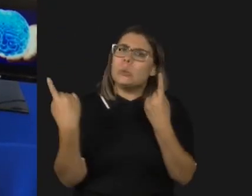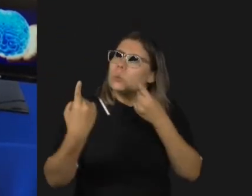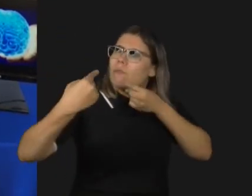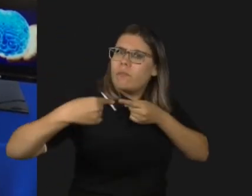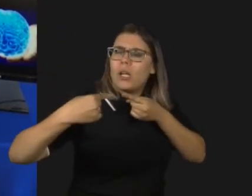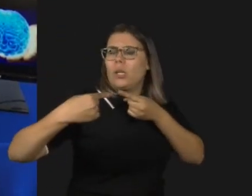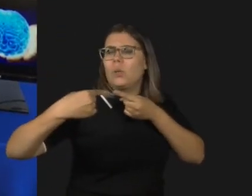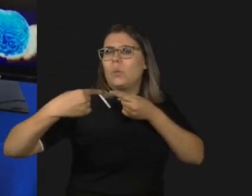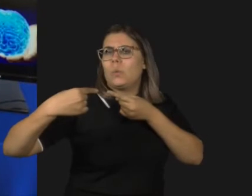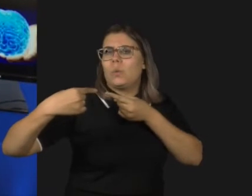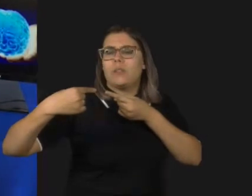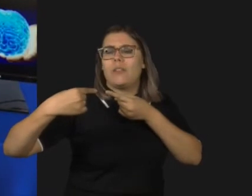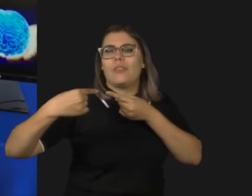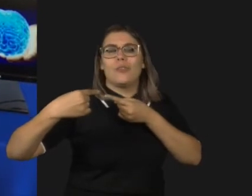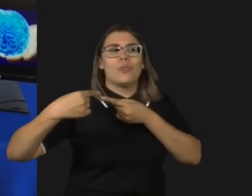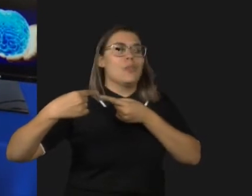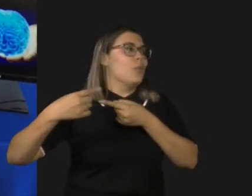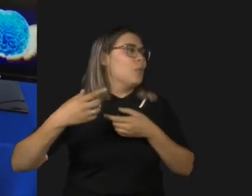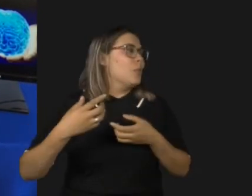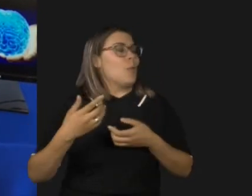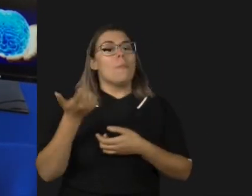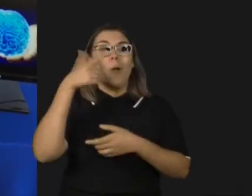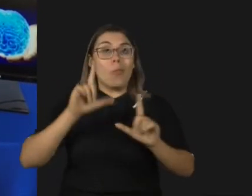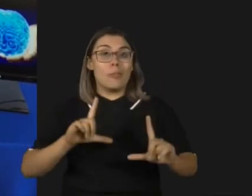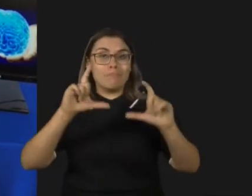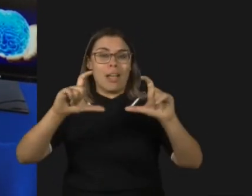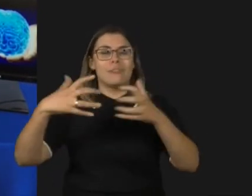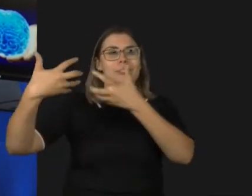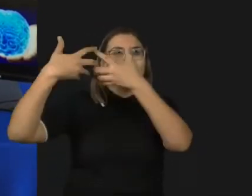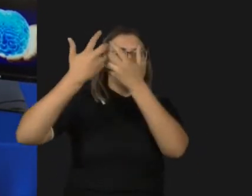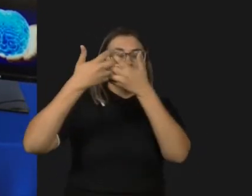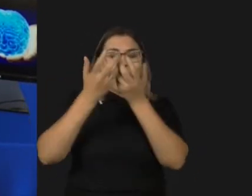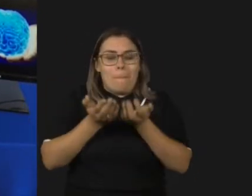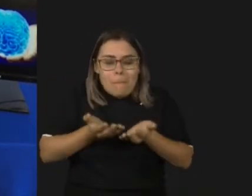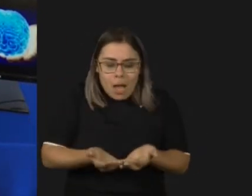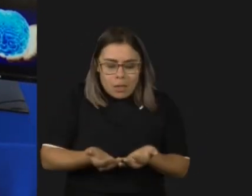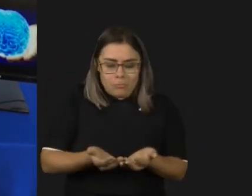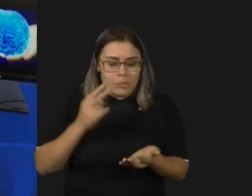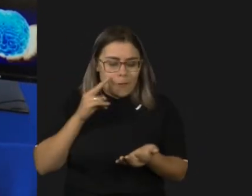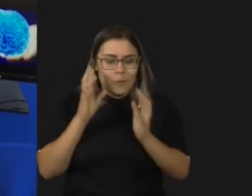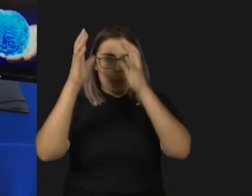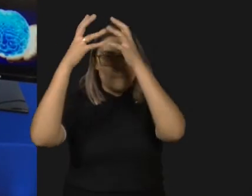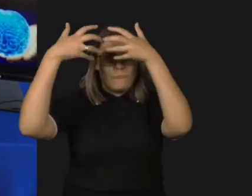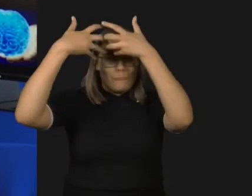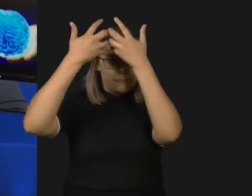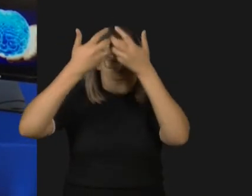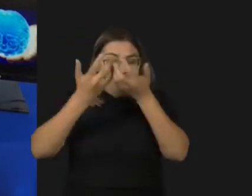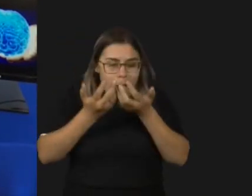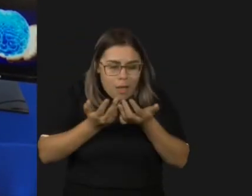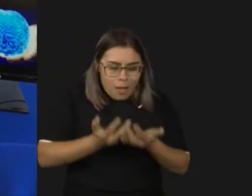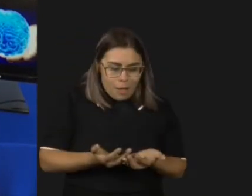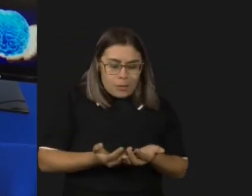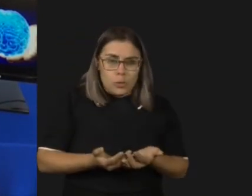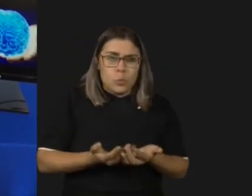vocês a imagem de um cérebro nas mãos de um ser humano é assim que precisa acontecer o cérebro não é um HD de